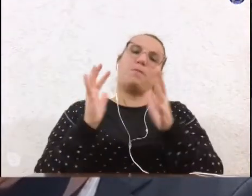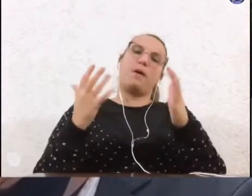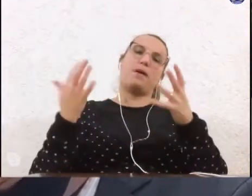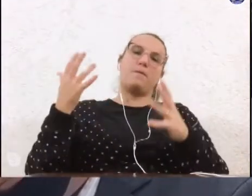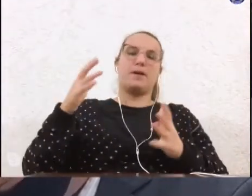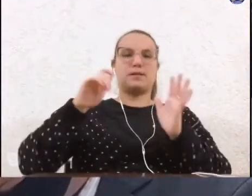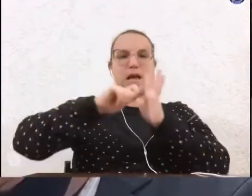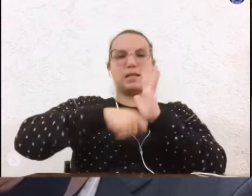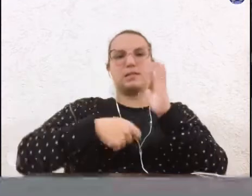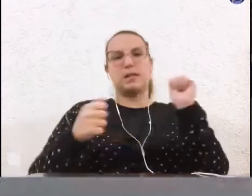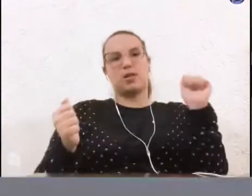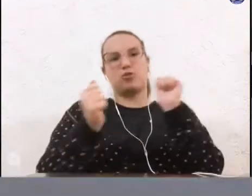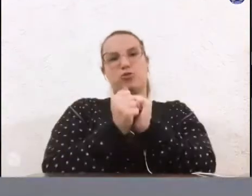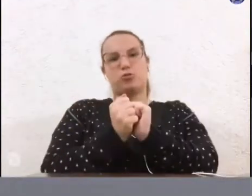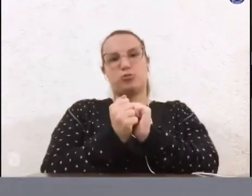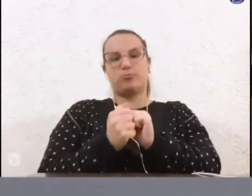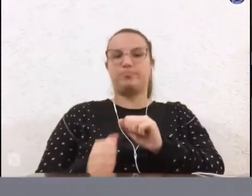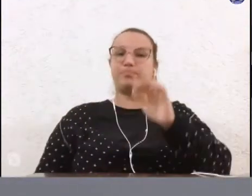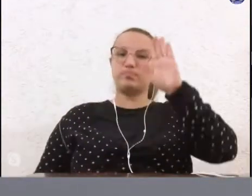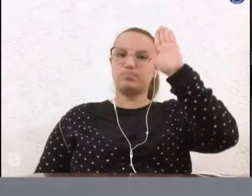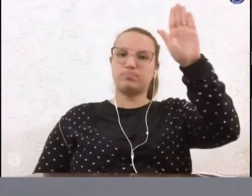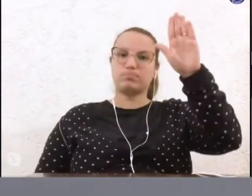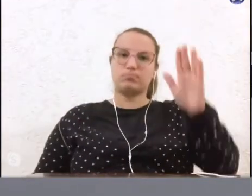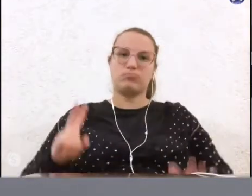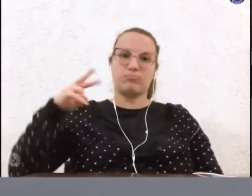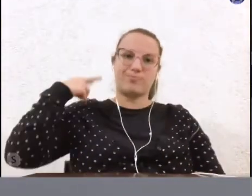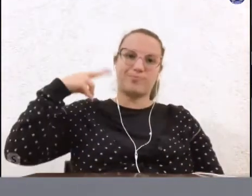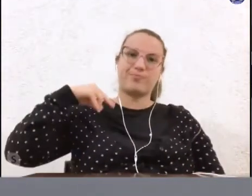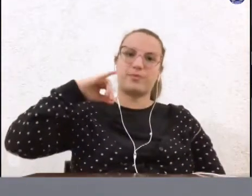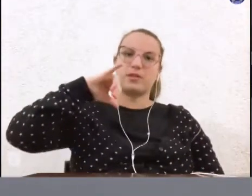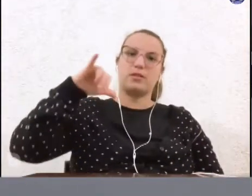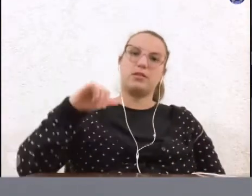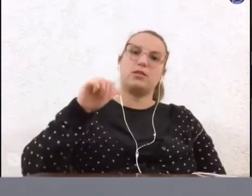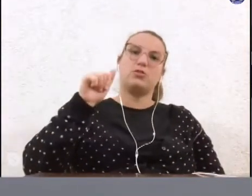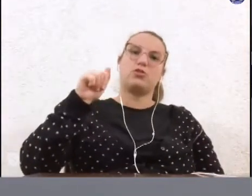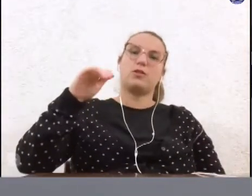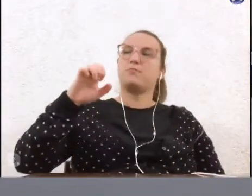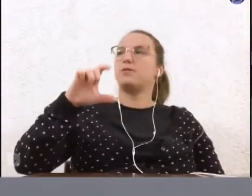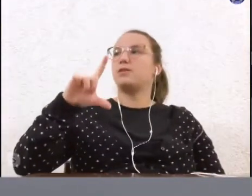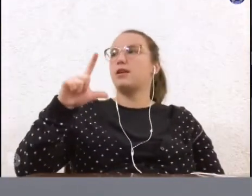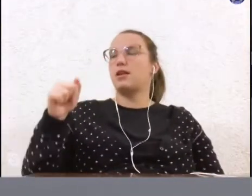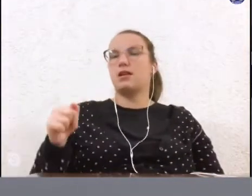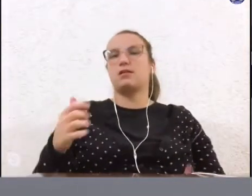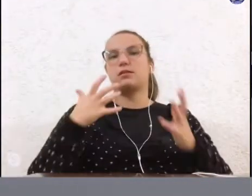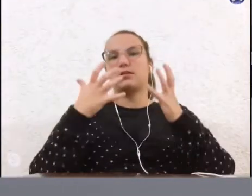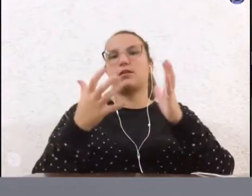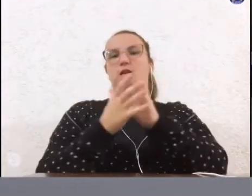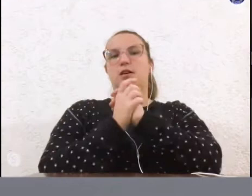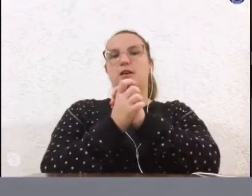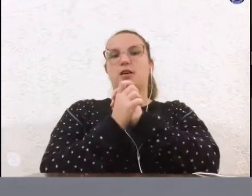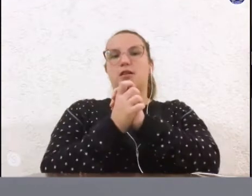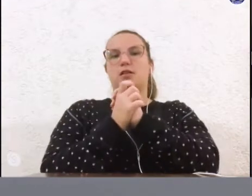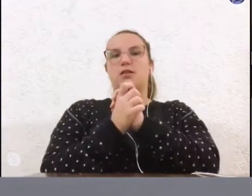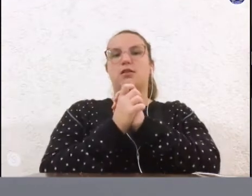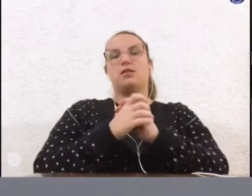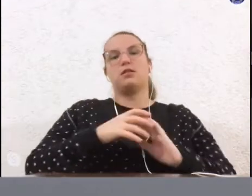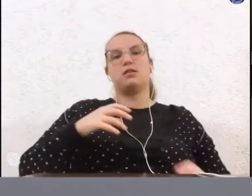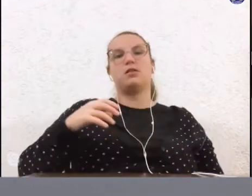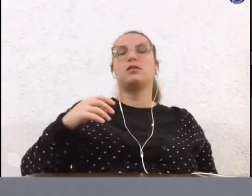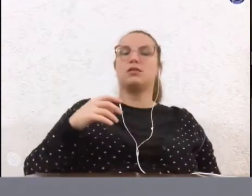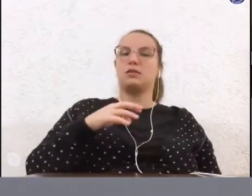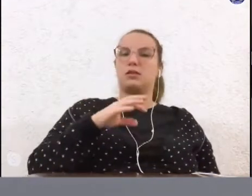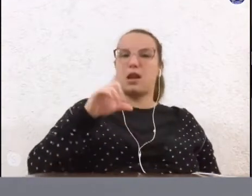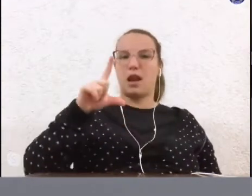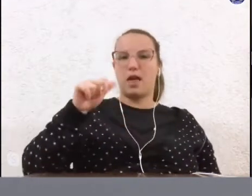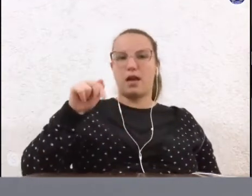referida moção. Tem a palavra ao lado do vereador Jamila. Também quero cumprimentar o vereador Sargento Laudo, e o